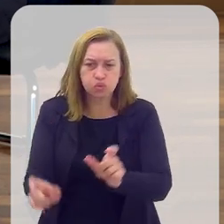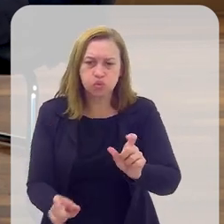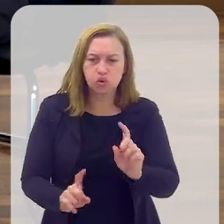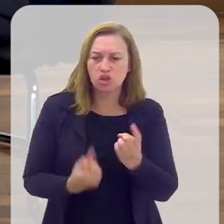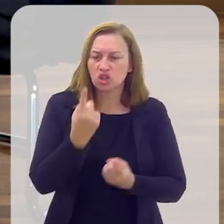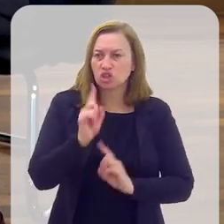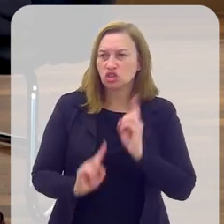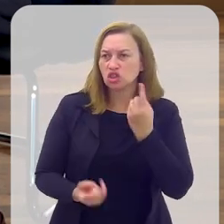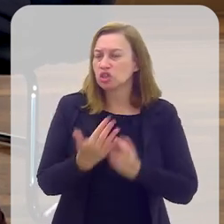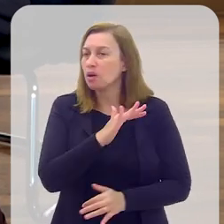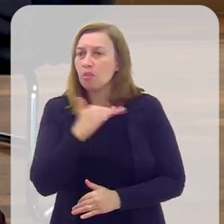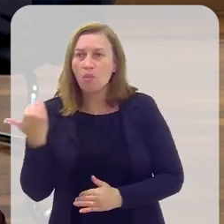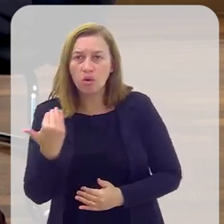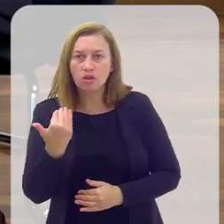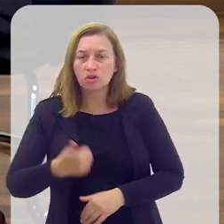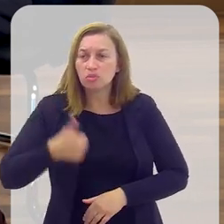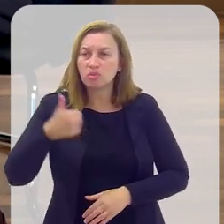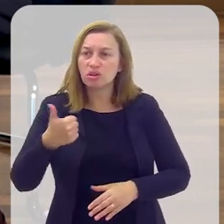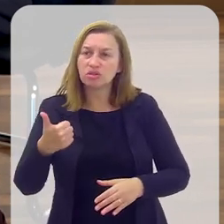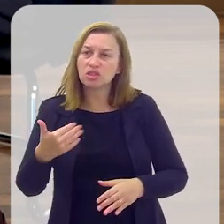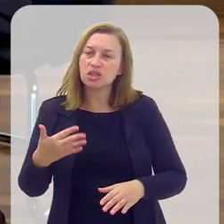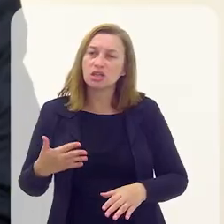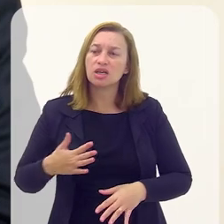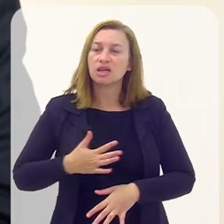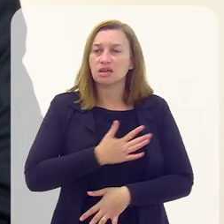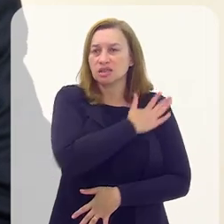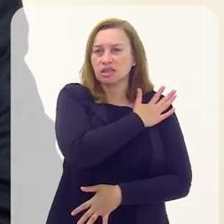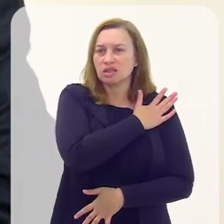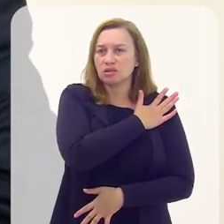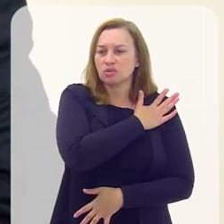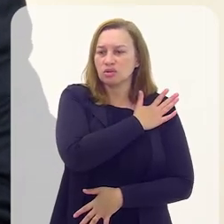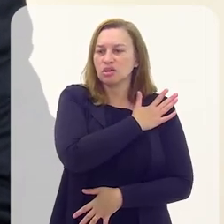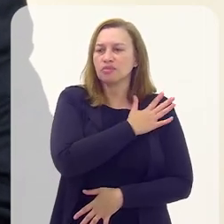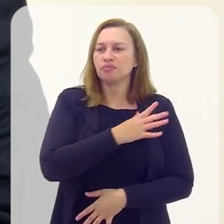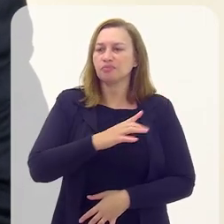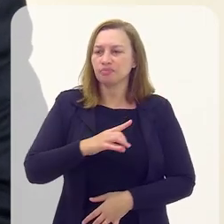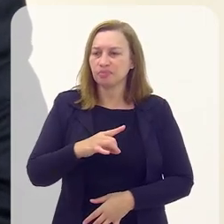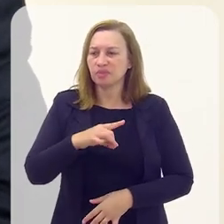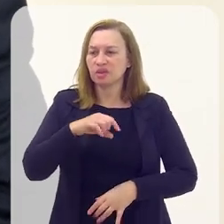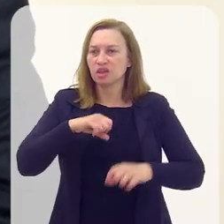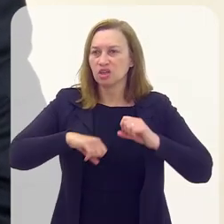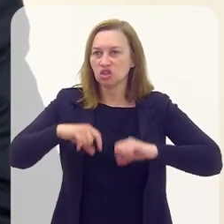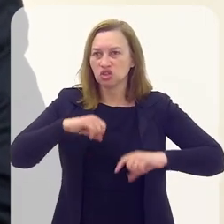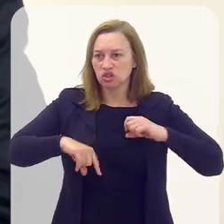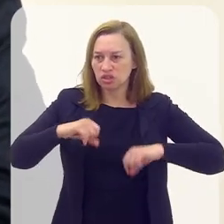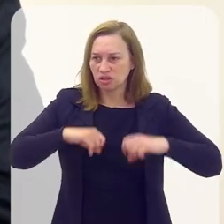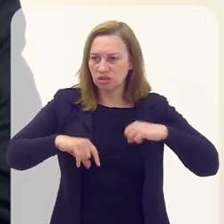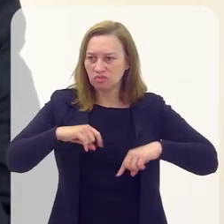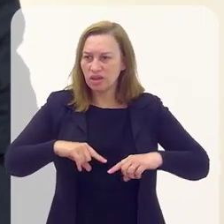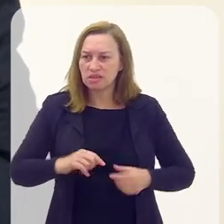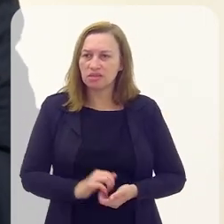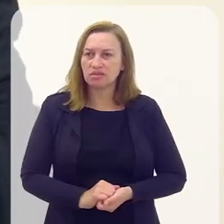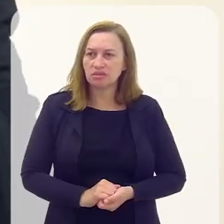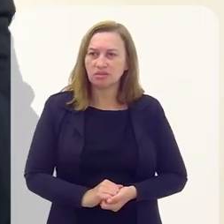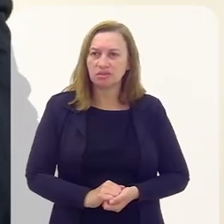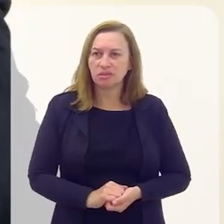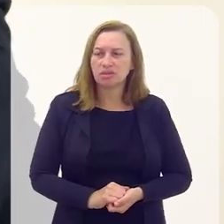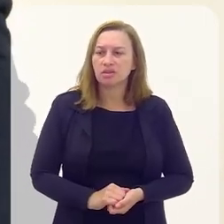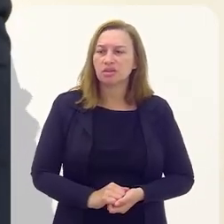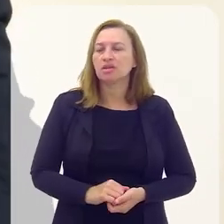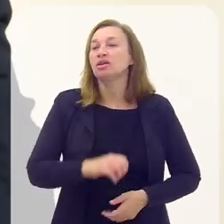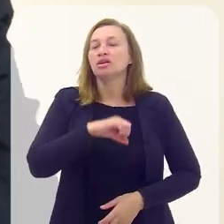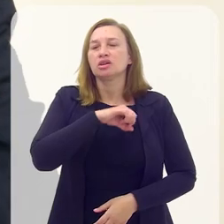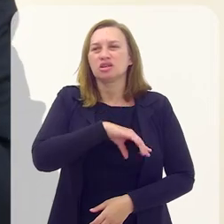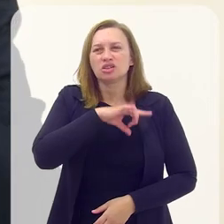dia em que se instalou aquela ditadura militar no Chile. E, naquele momento, havia ditadura militar